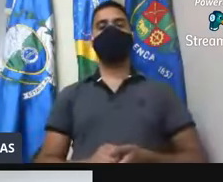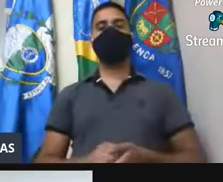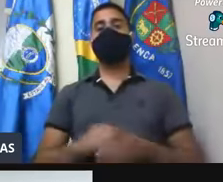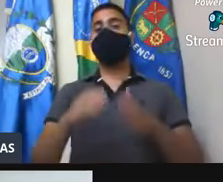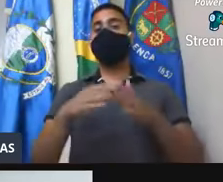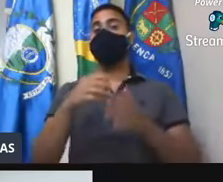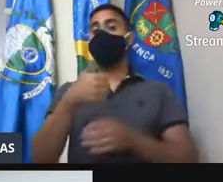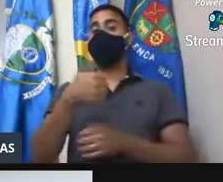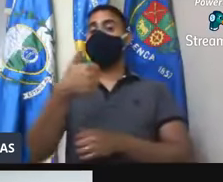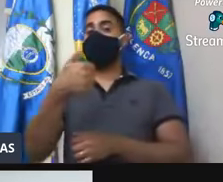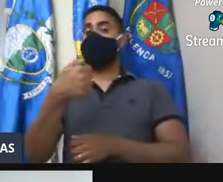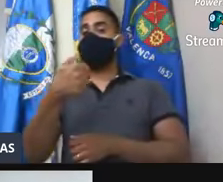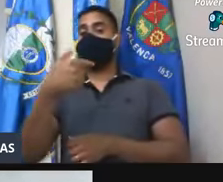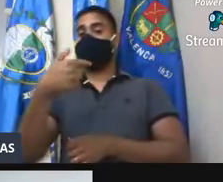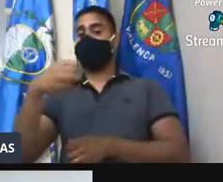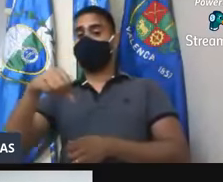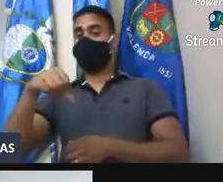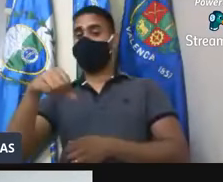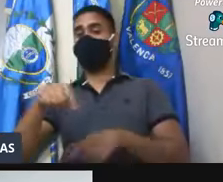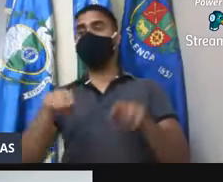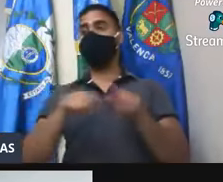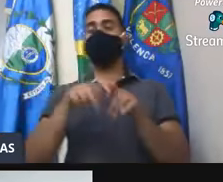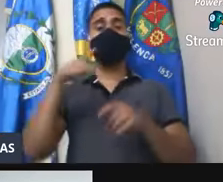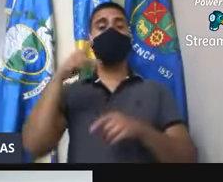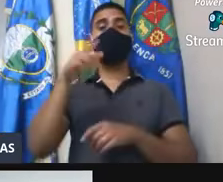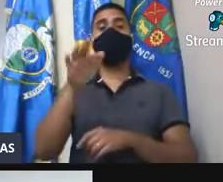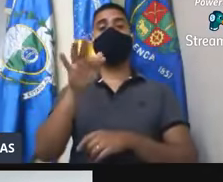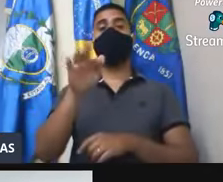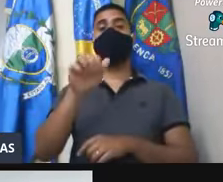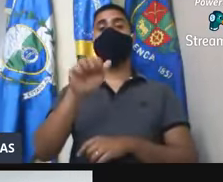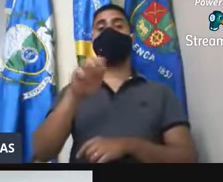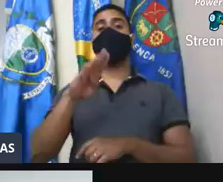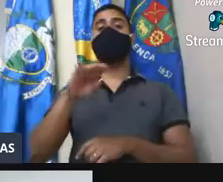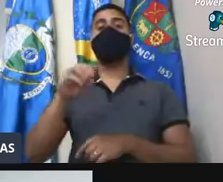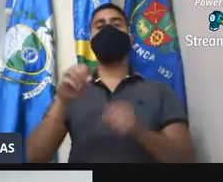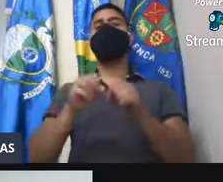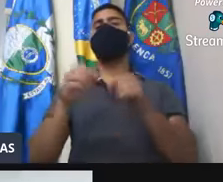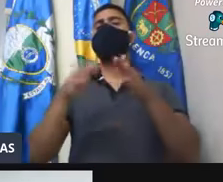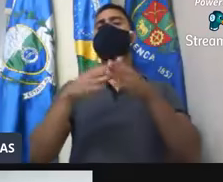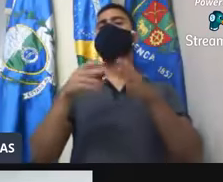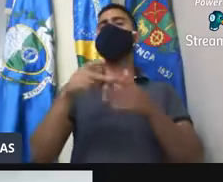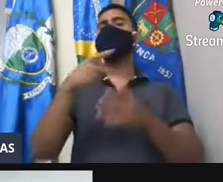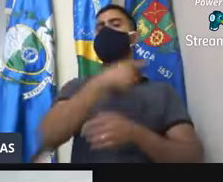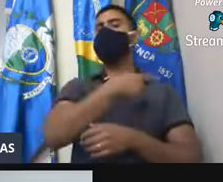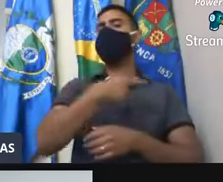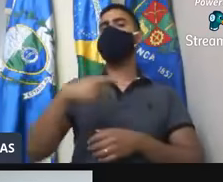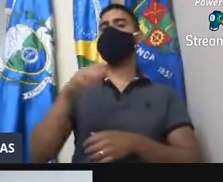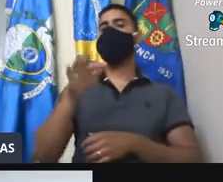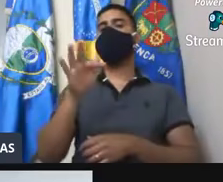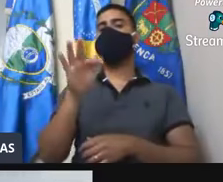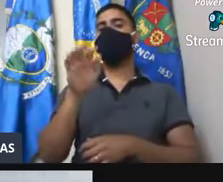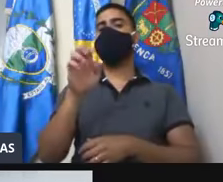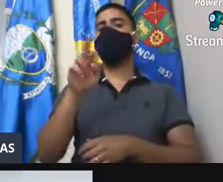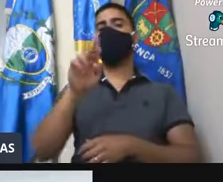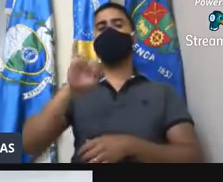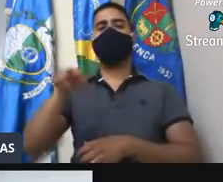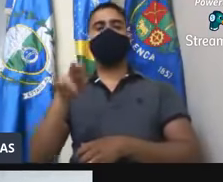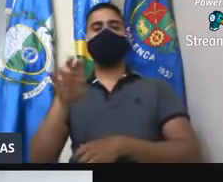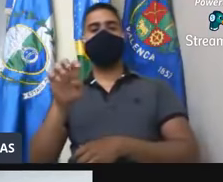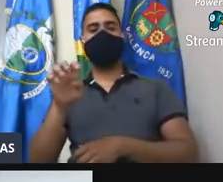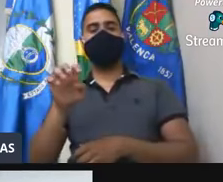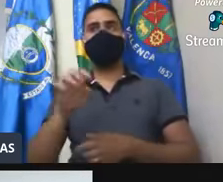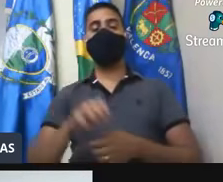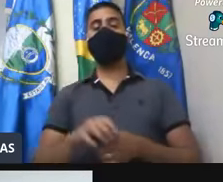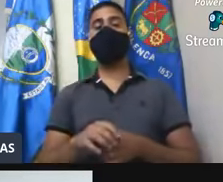Requerimento 179, também do vereador Fábio Antônio. Ele requer ao presidente da FERG, Federação de Futebol do Estado do Rio de